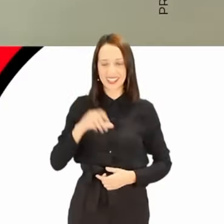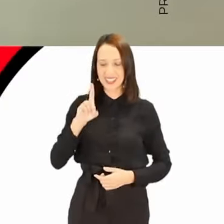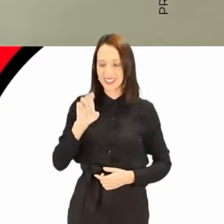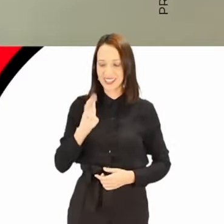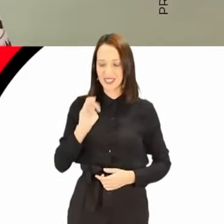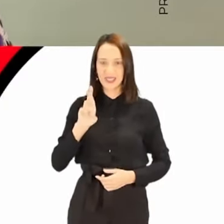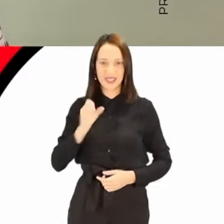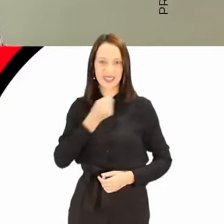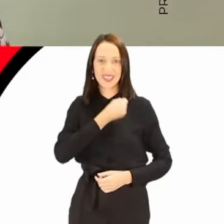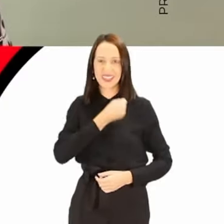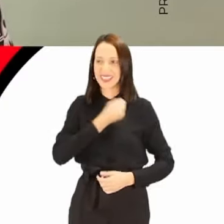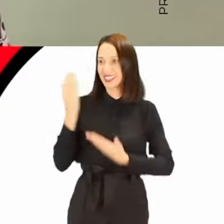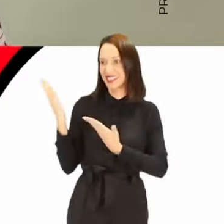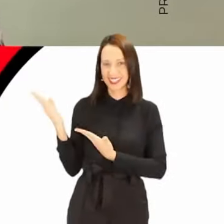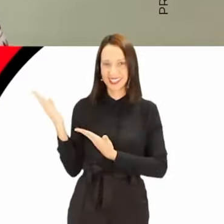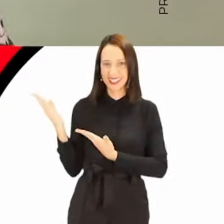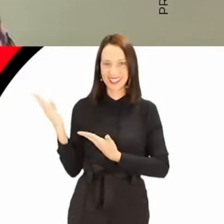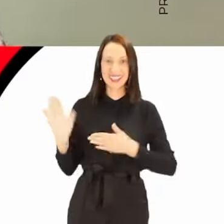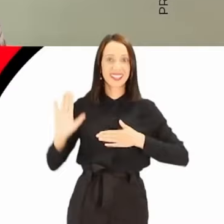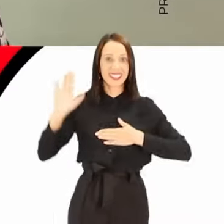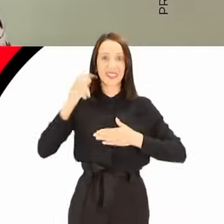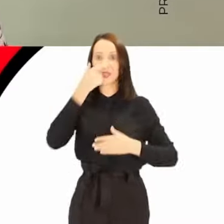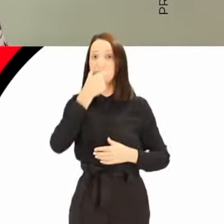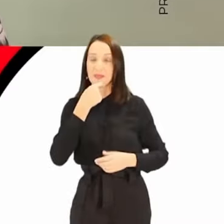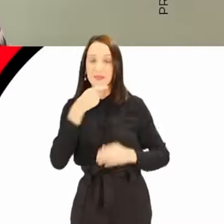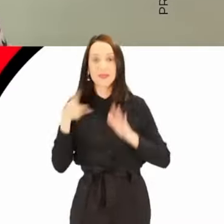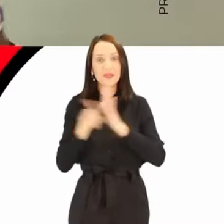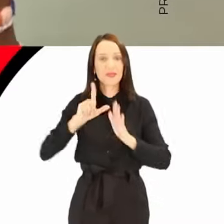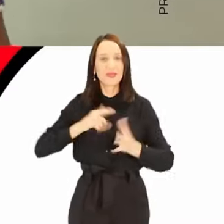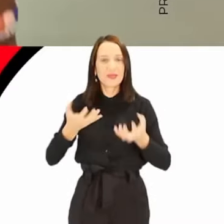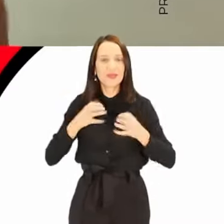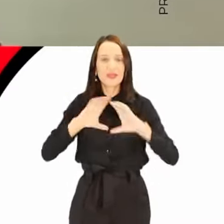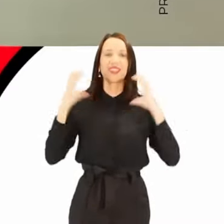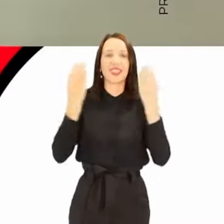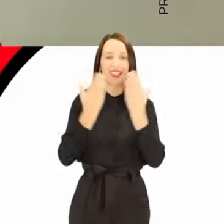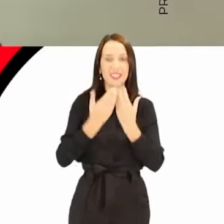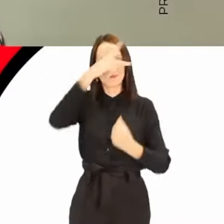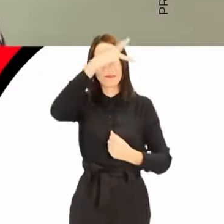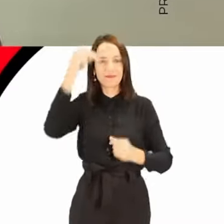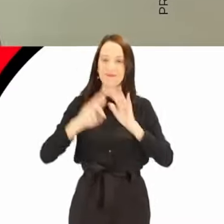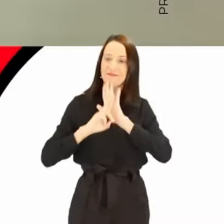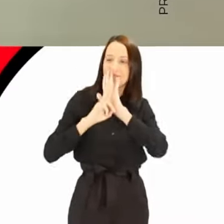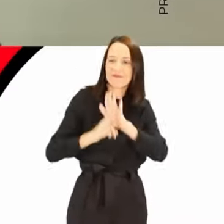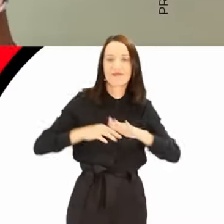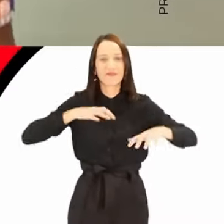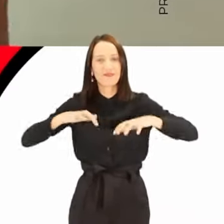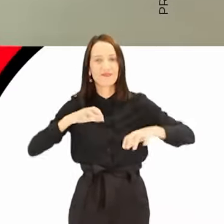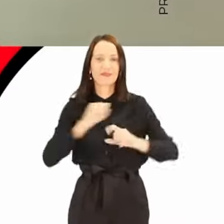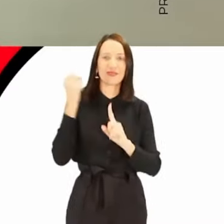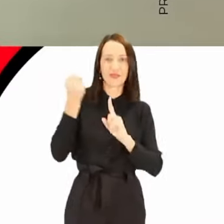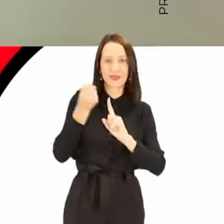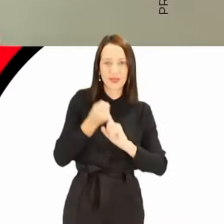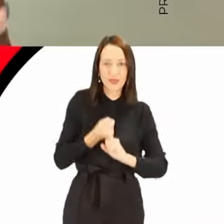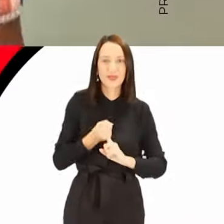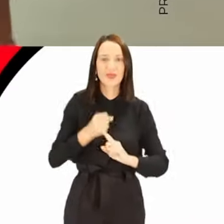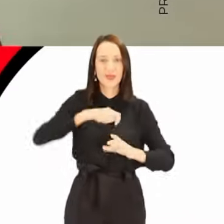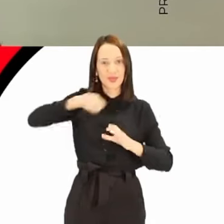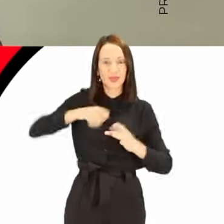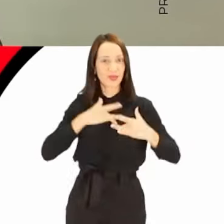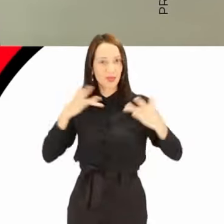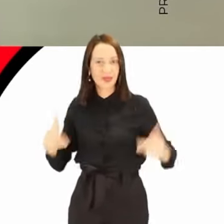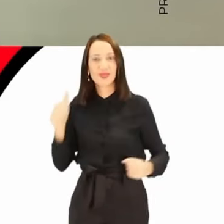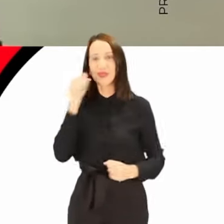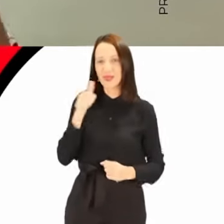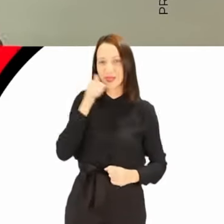Débora Lima, meu número é 50-110. Sou a candidata do Boulos e quero estar na Câmara Municipal representando os movimentos sociais, as